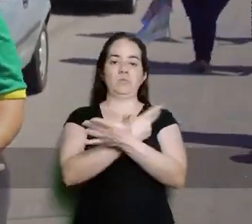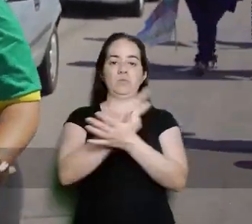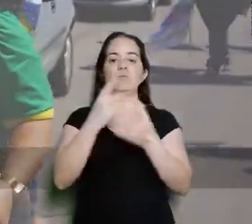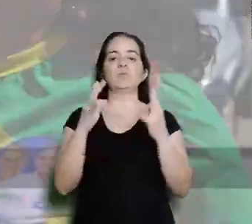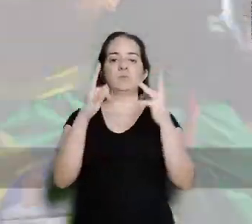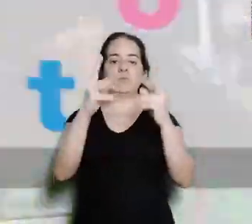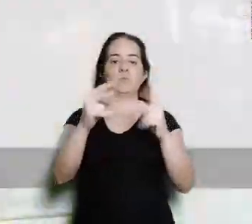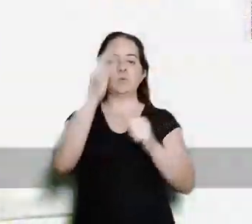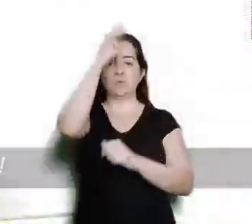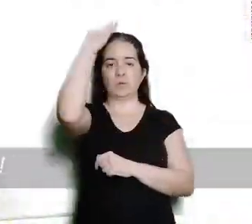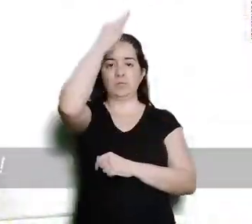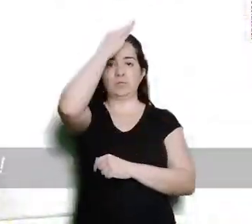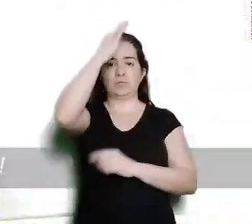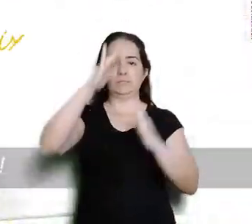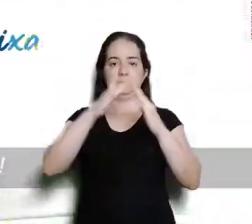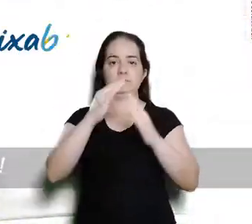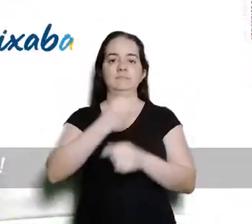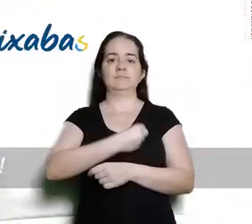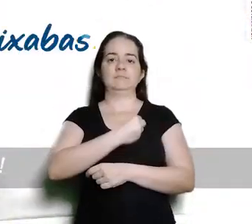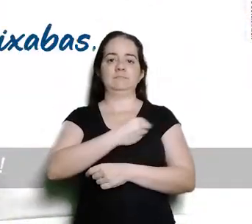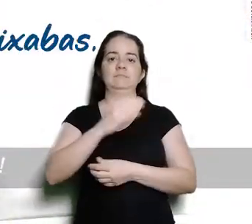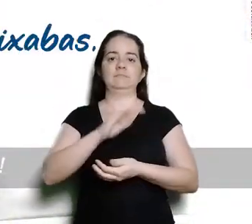acontecer no governo que será de todos os capixabares.